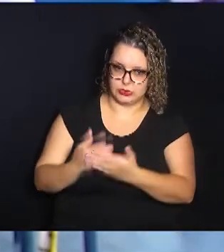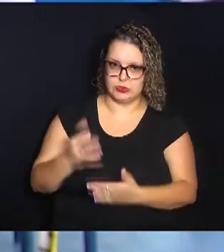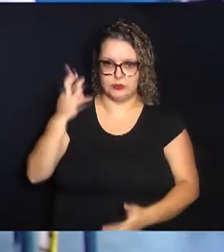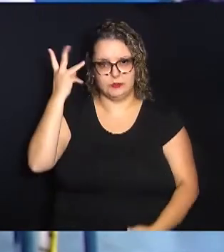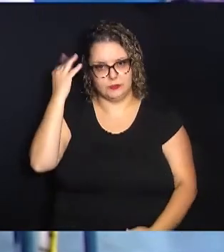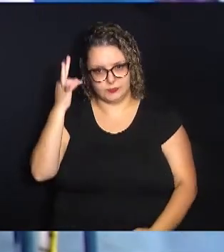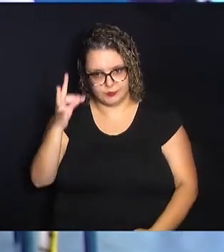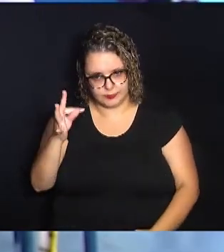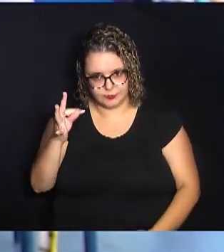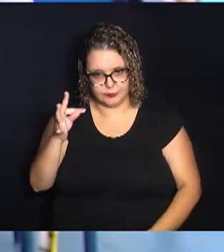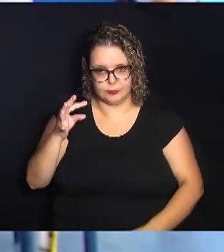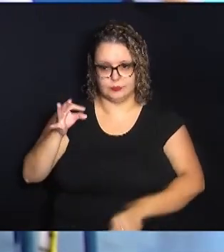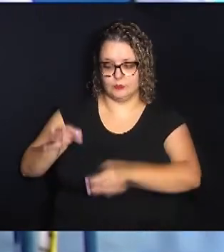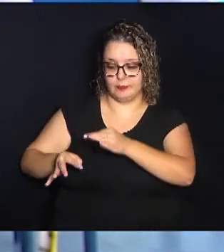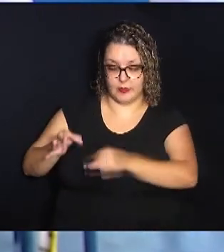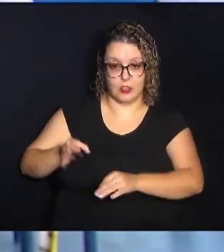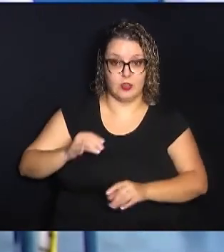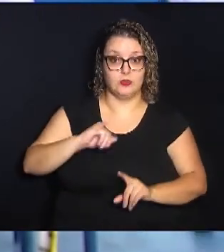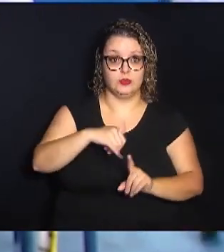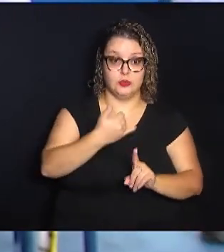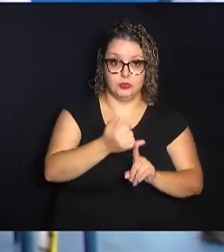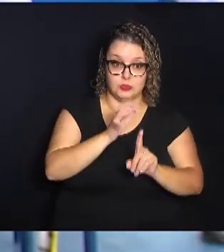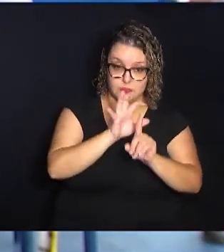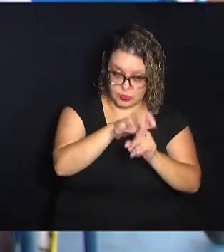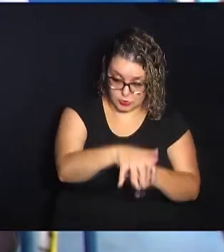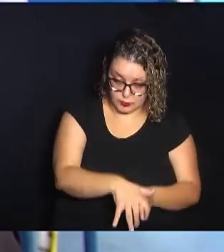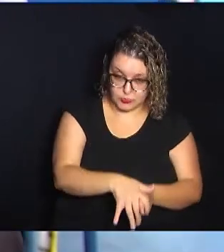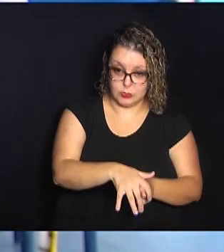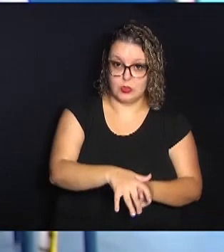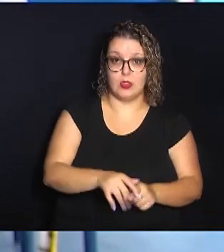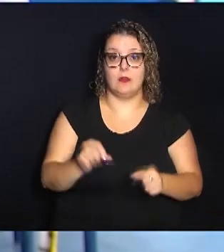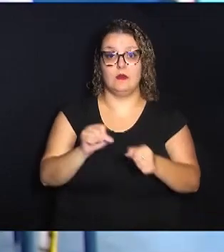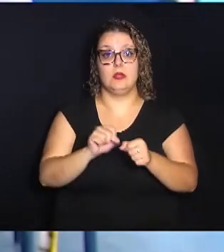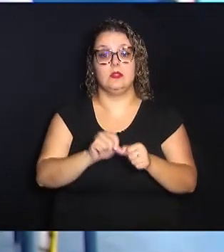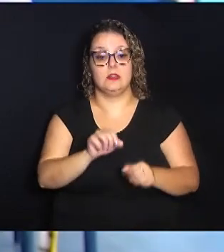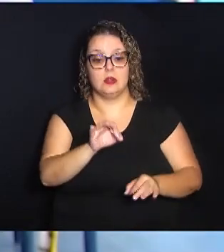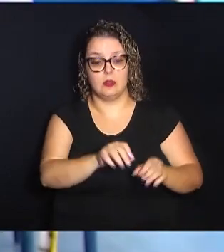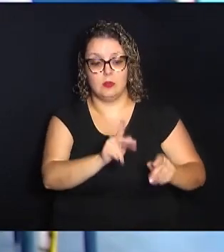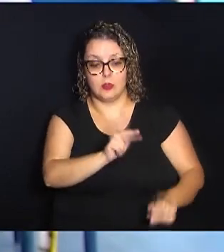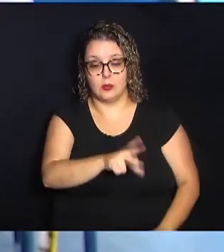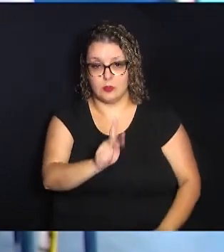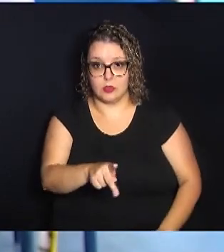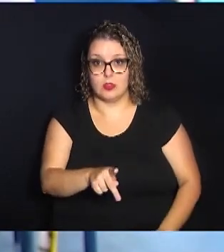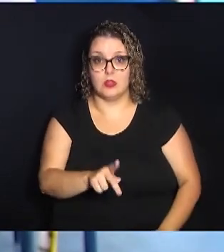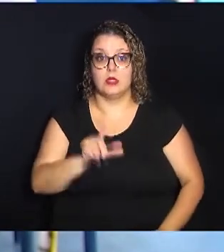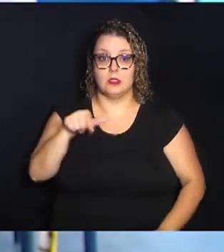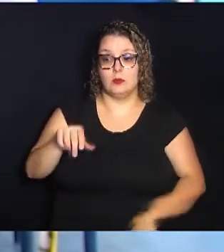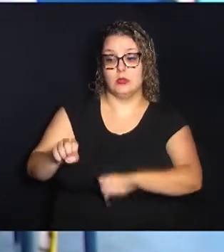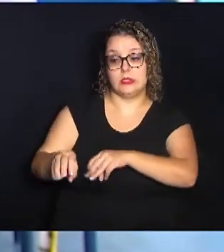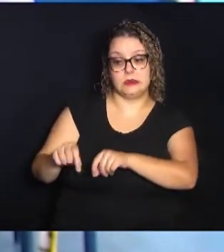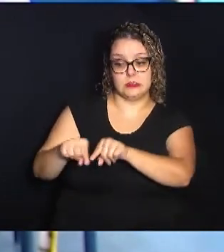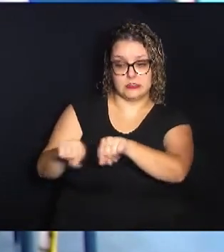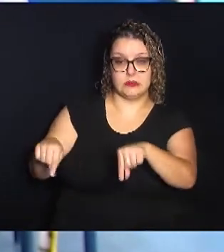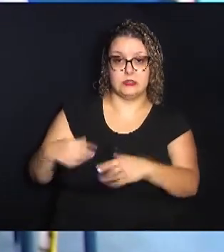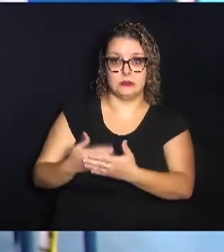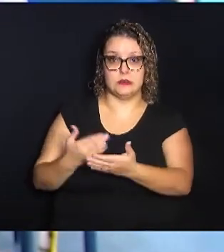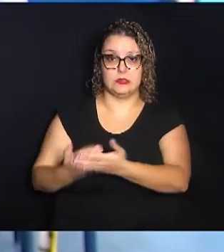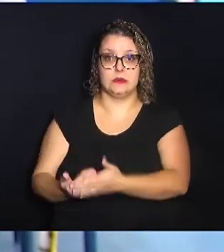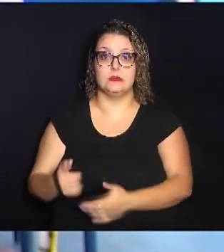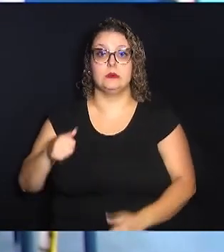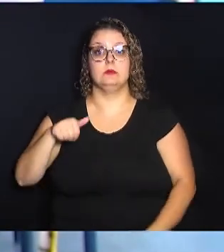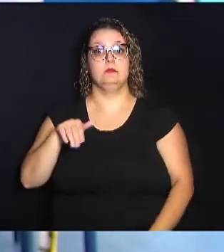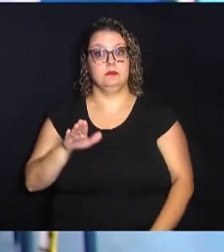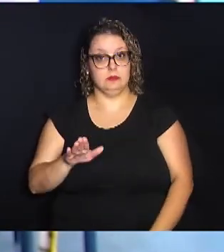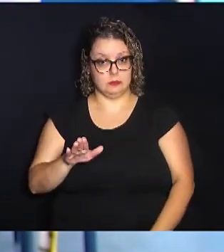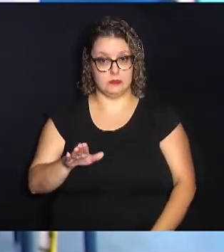jurídica do bullying, fazemos isso com os professores e os professores, então, após, replicam em sala de aula. Mas, além dessas